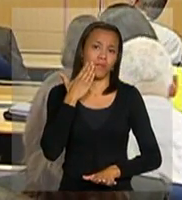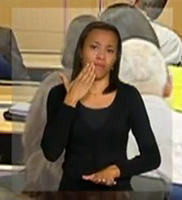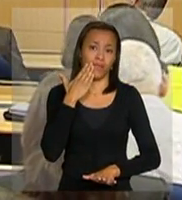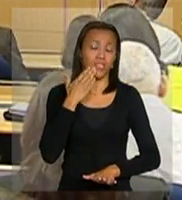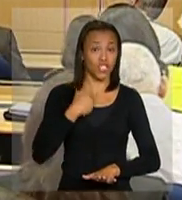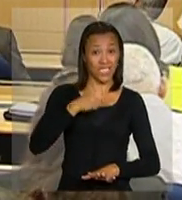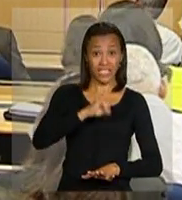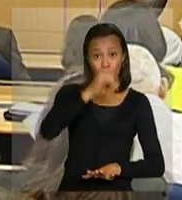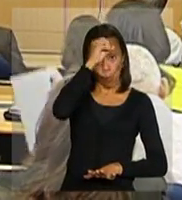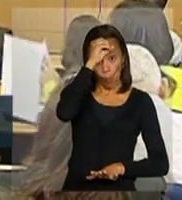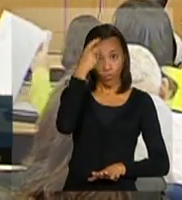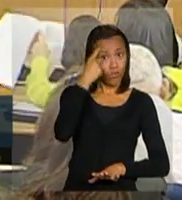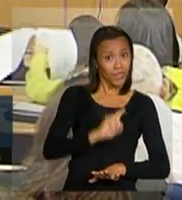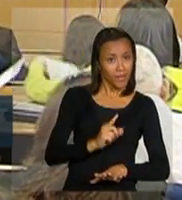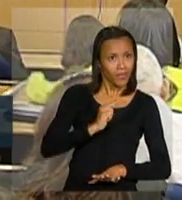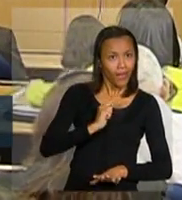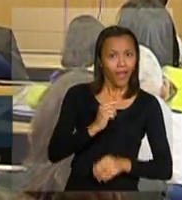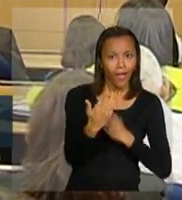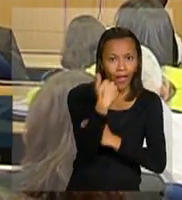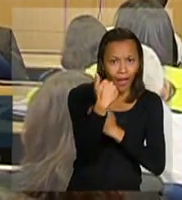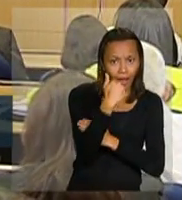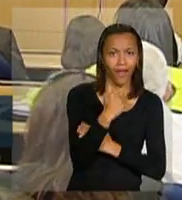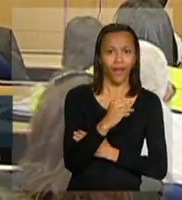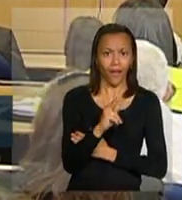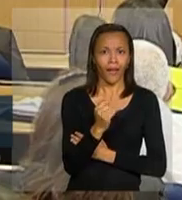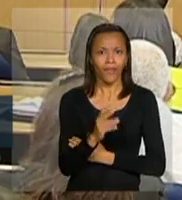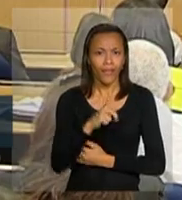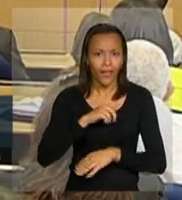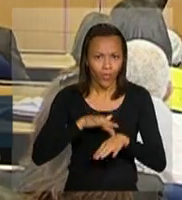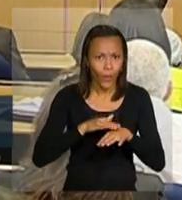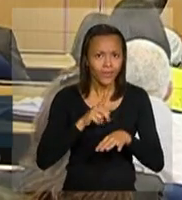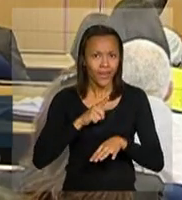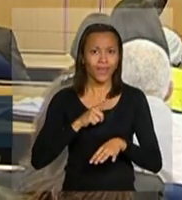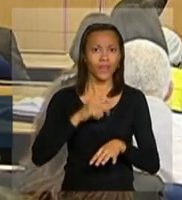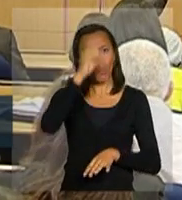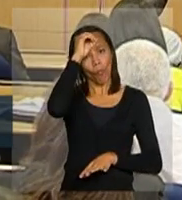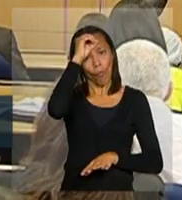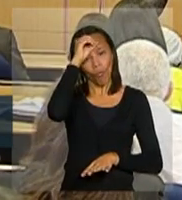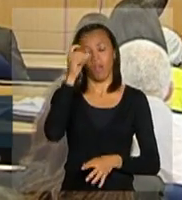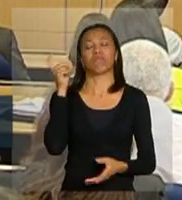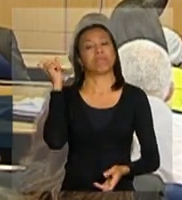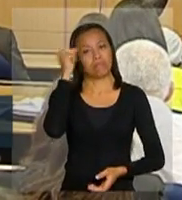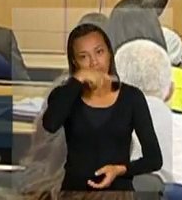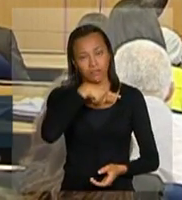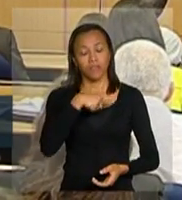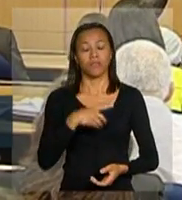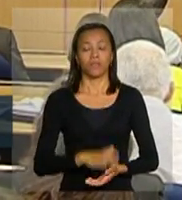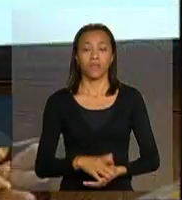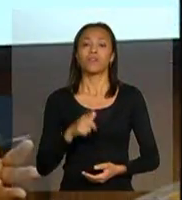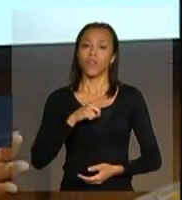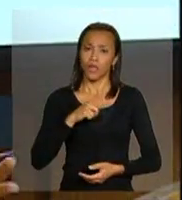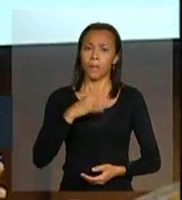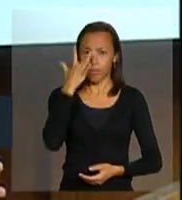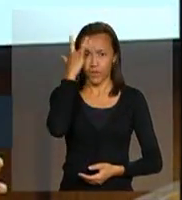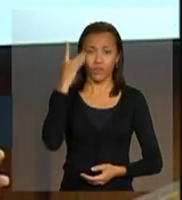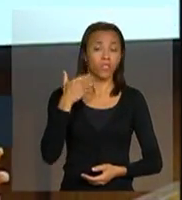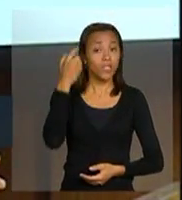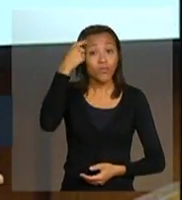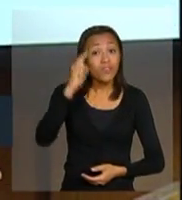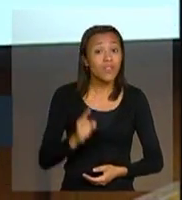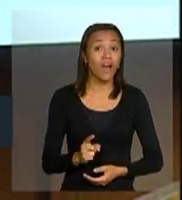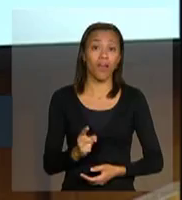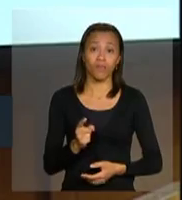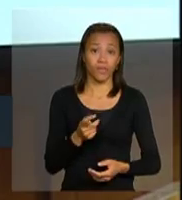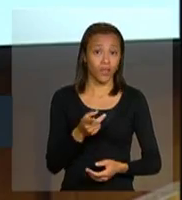saber estar vivendo com ela. Então, nós vamos ter, nessa estimativa de 135 mil pessoas provavelmente que vivem com HIV e não conhecem o